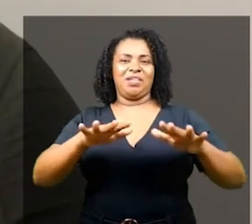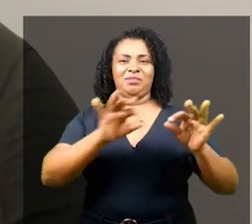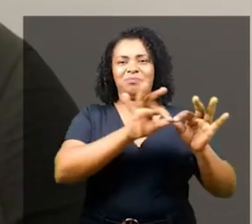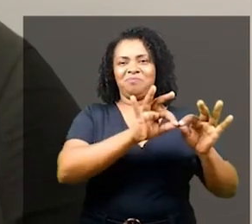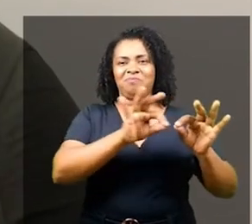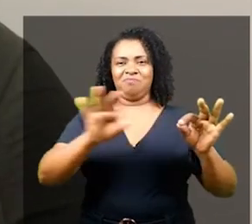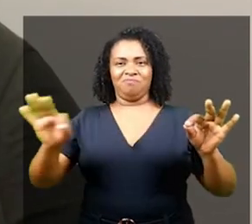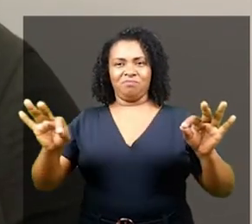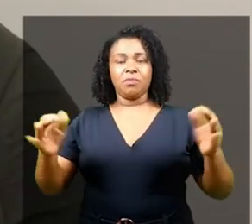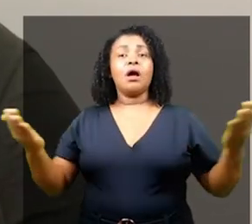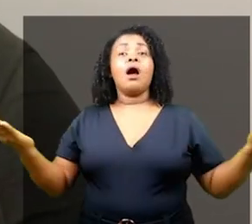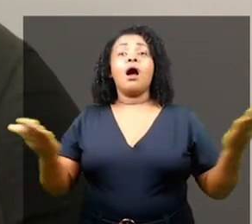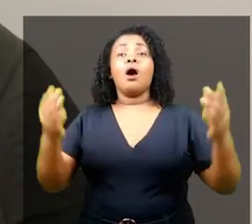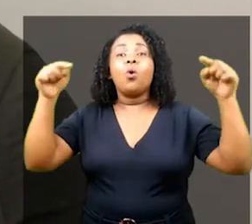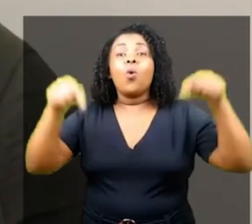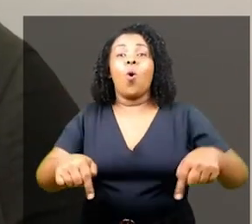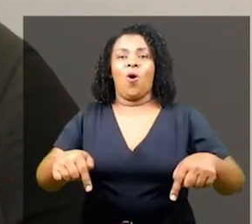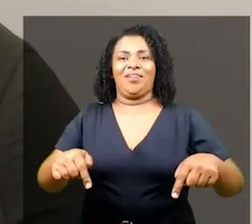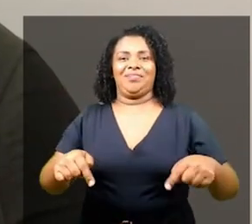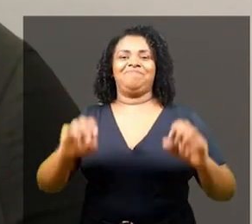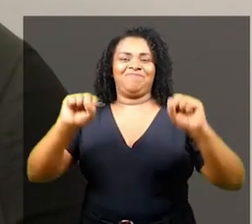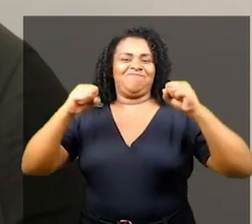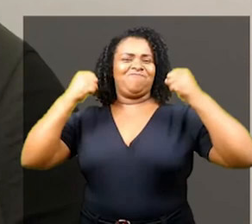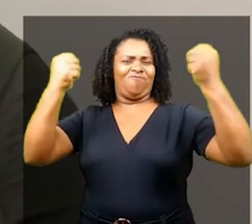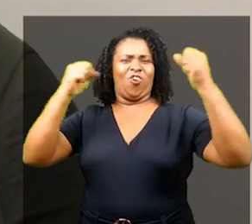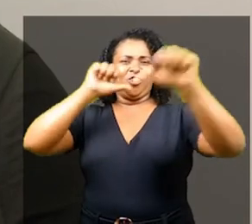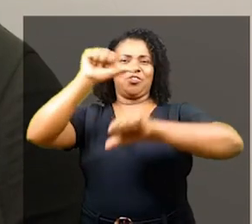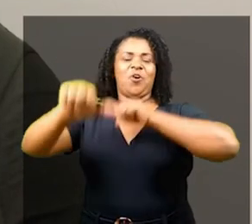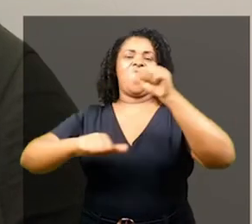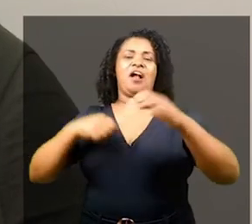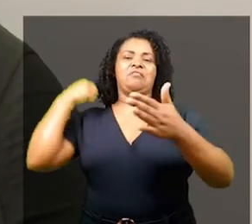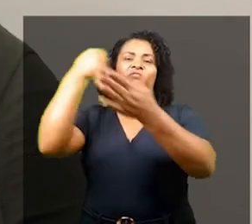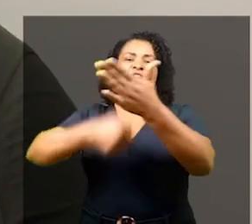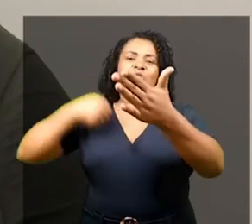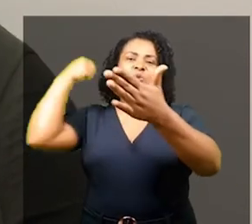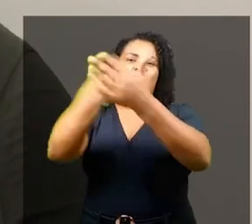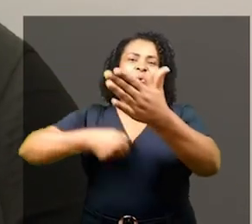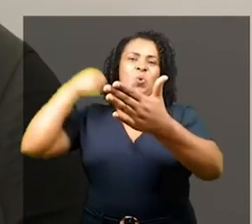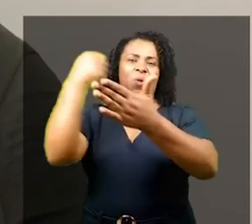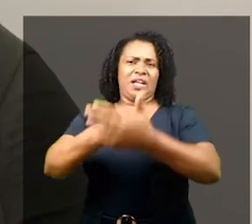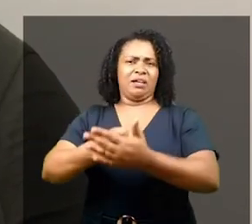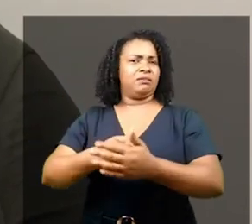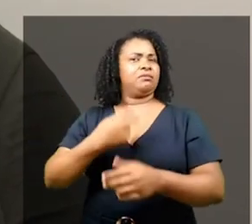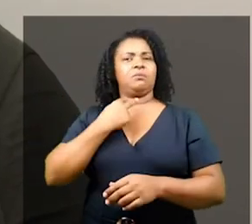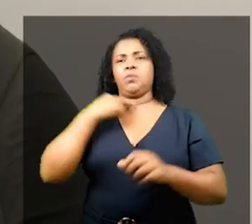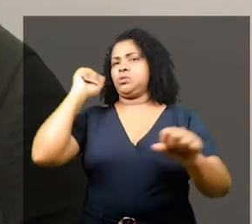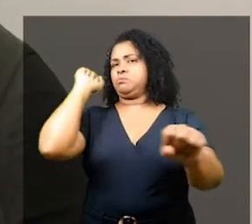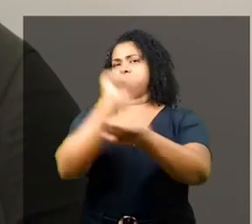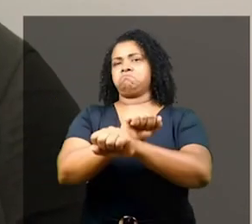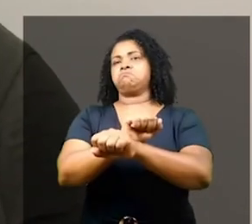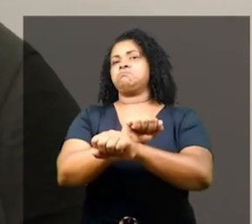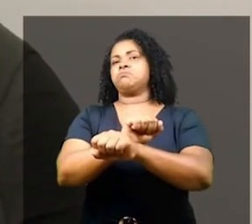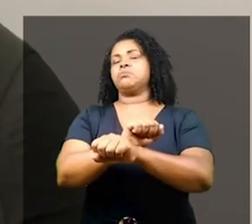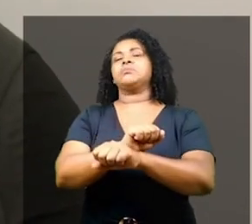frágeis e estão perdendo a hora. Embora, minha gente, se fortalecer, porque a hora é agora. Chegou o momento de se mover.